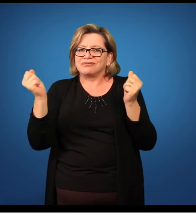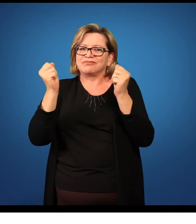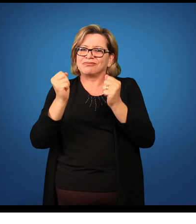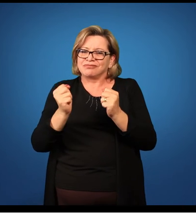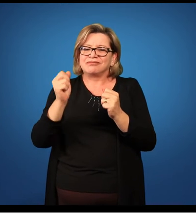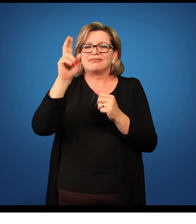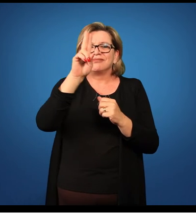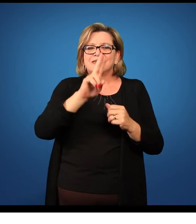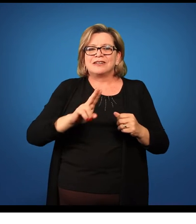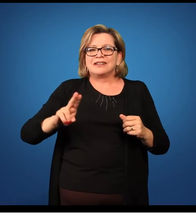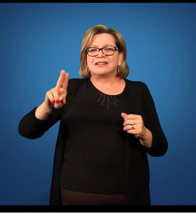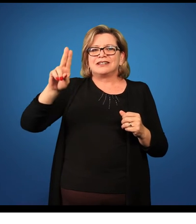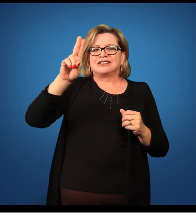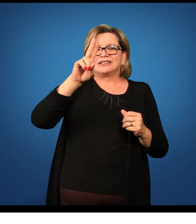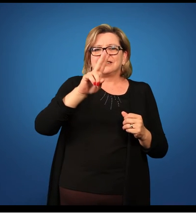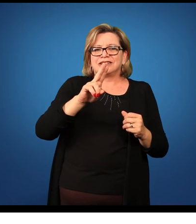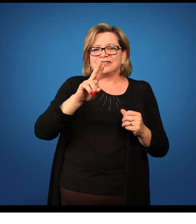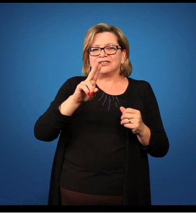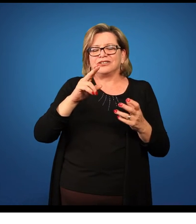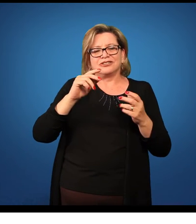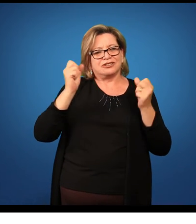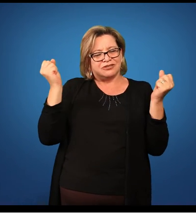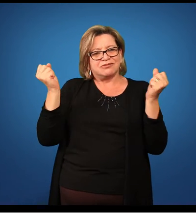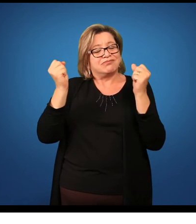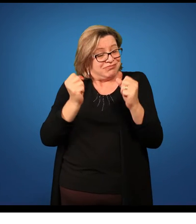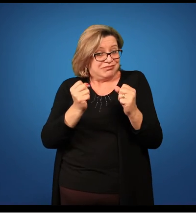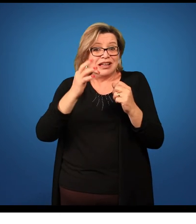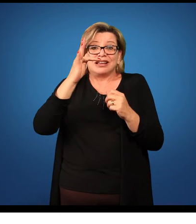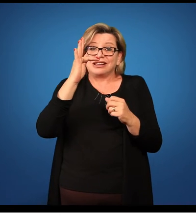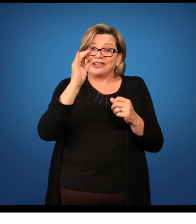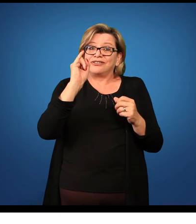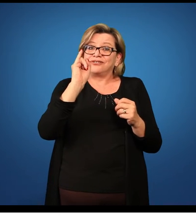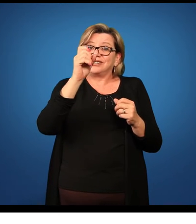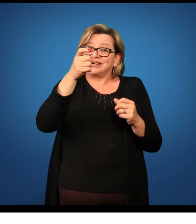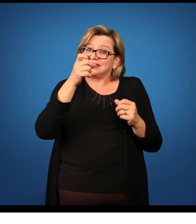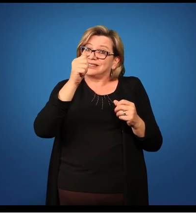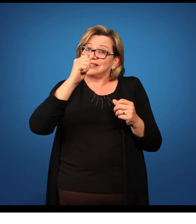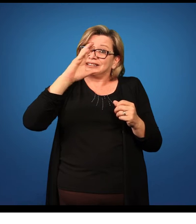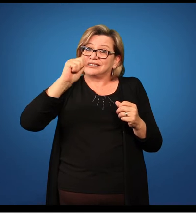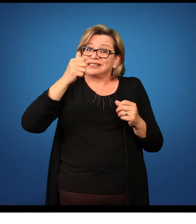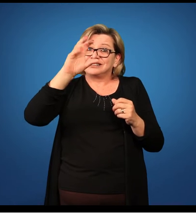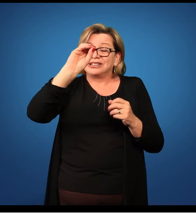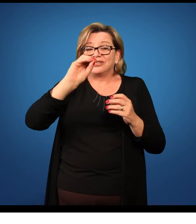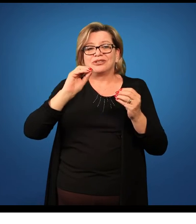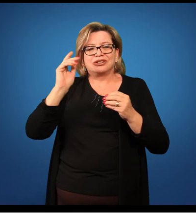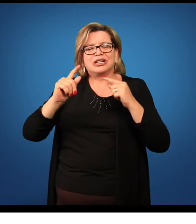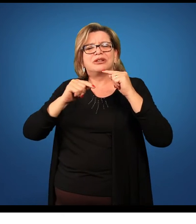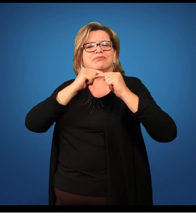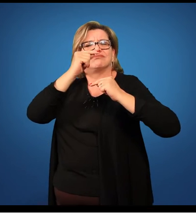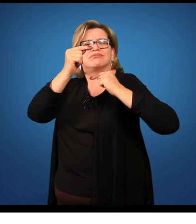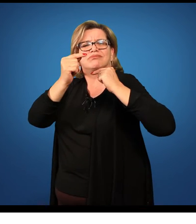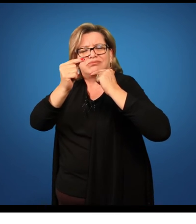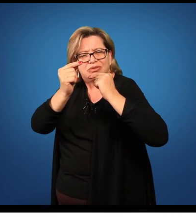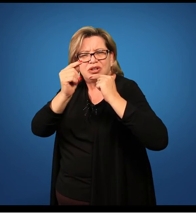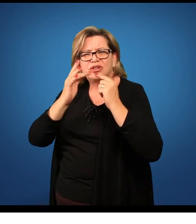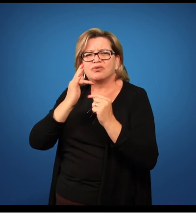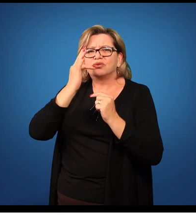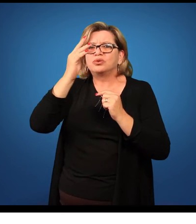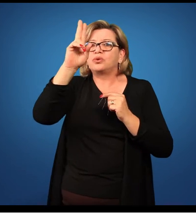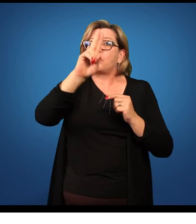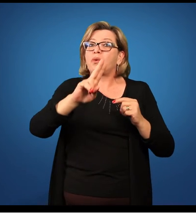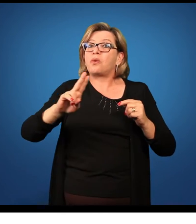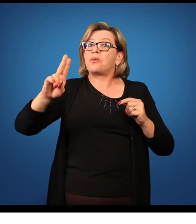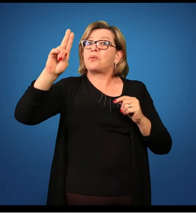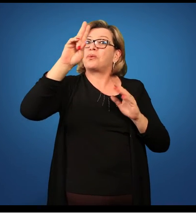o nome fixação da aprendizagem. É quando aquela aula, aquela unidade vai ter continuidade numa outra aula. Então, ele usa